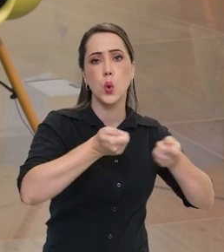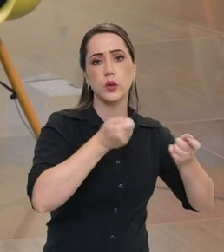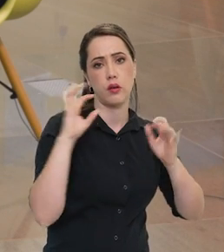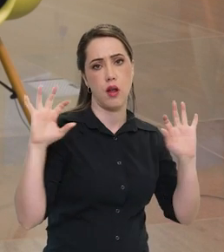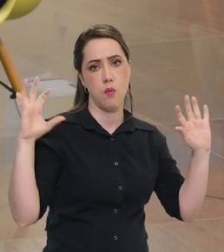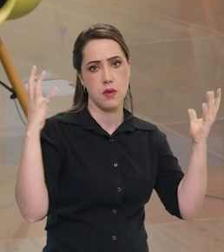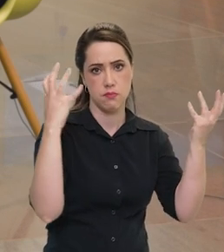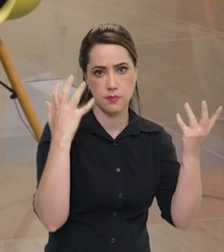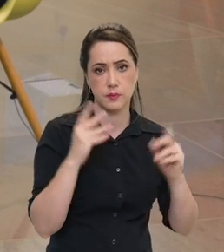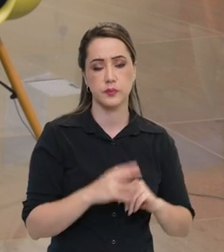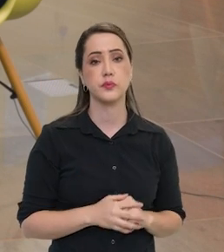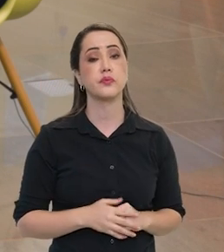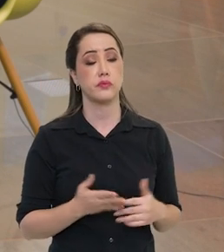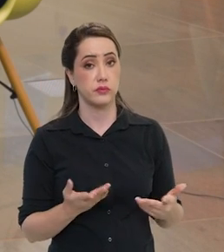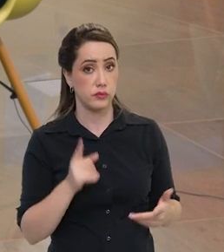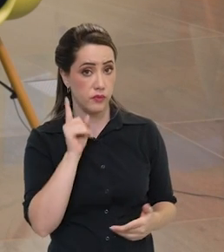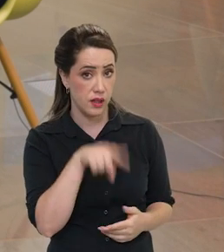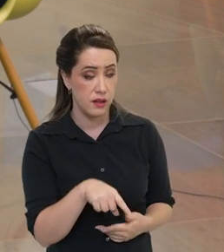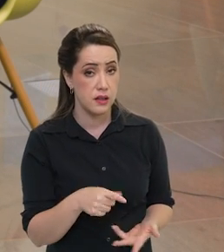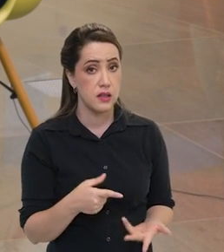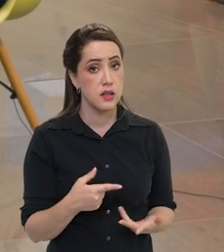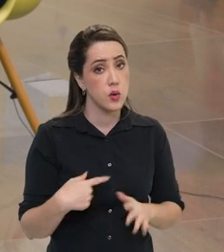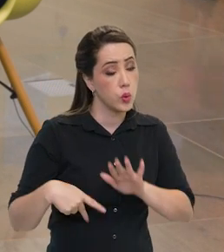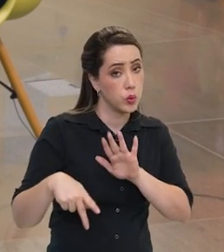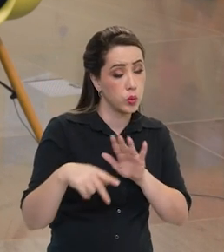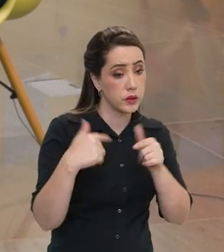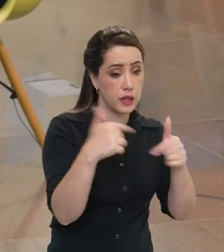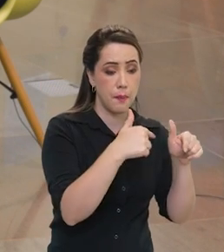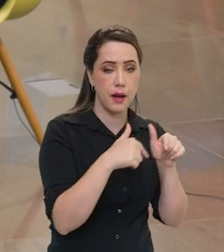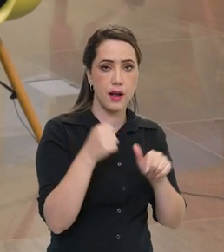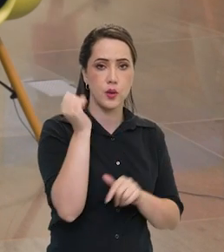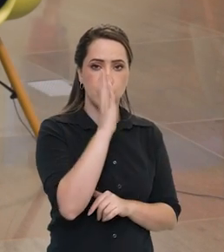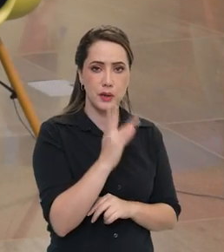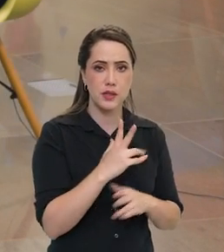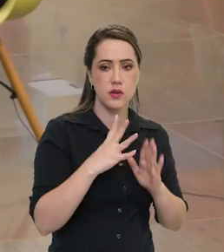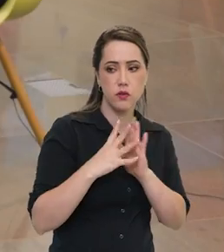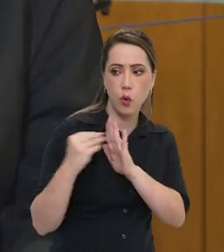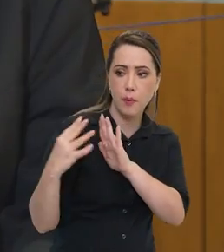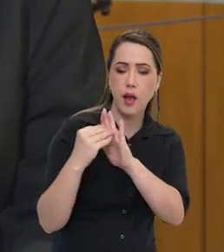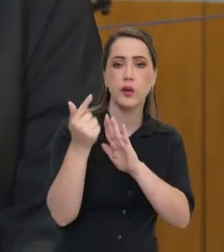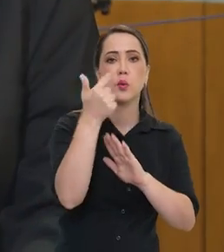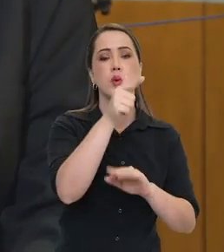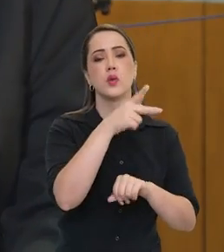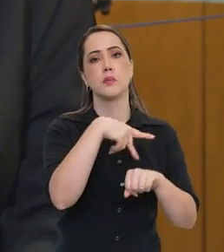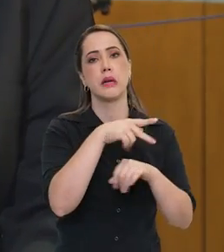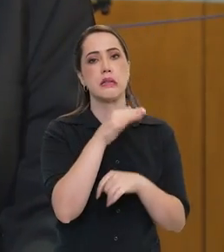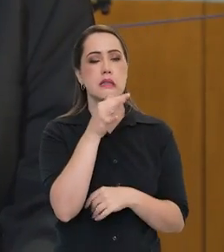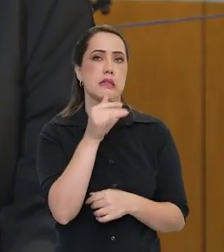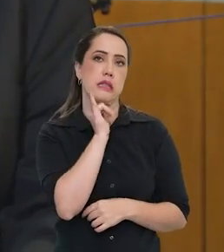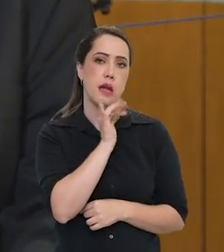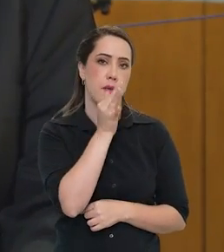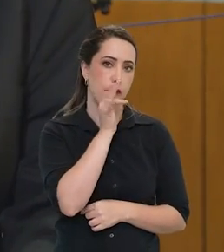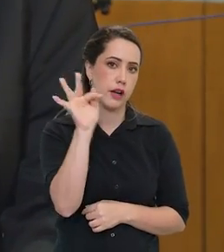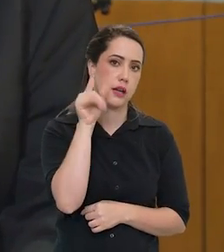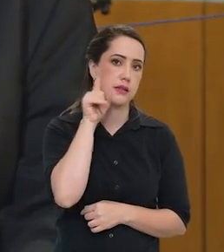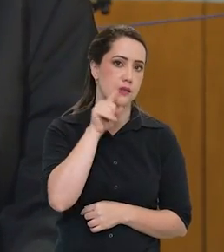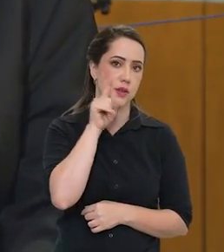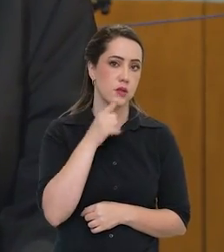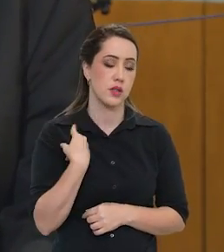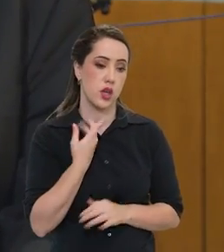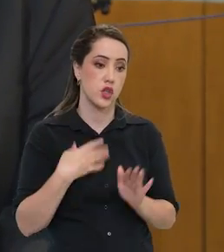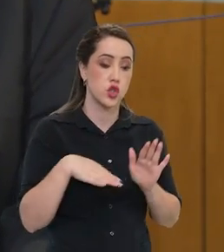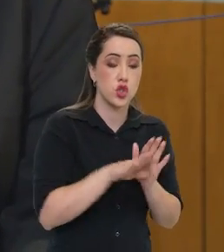monitoramento do meio ambiente. O protagonismo do Brasil foi seguido por países como França e Estados Unidos. Nós